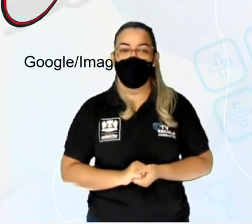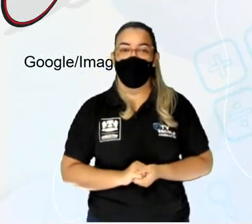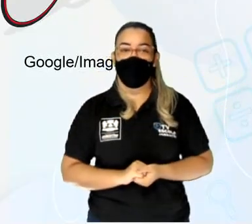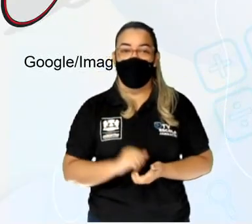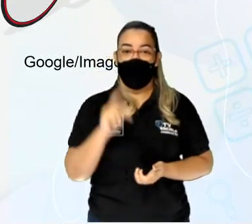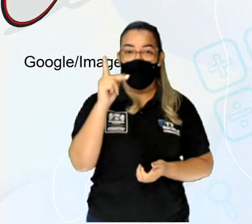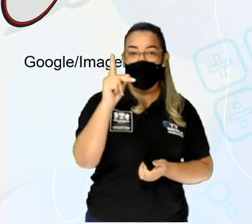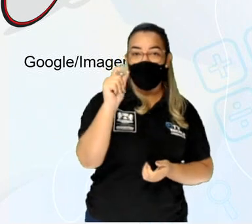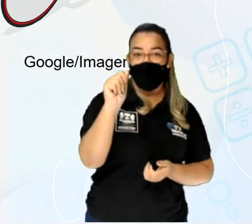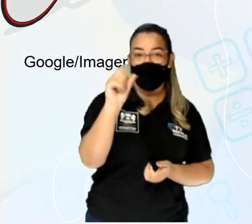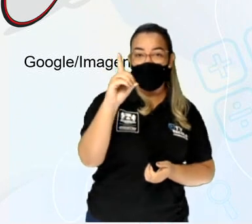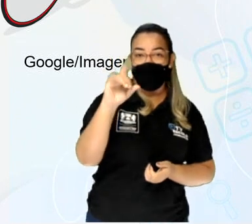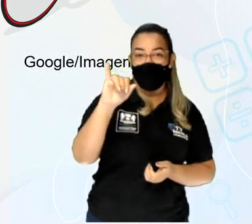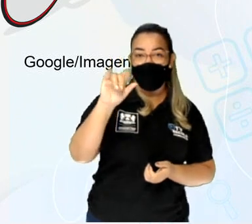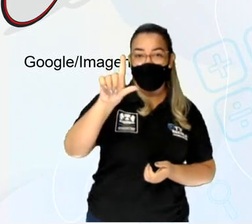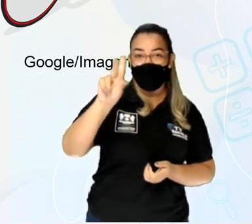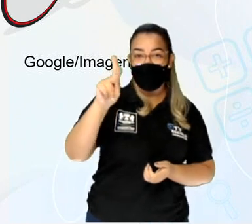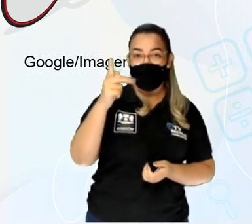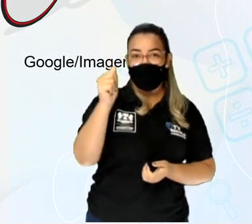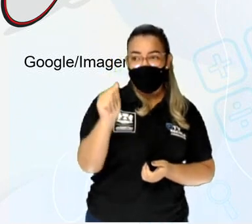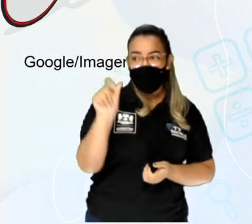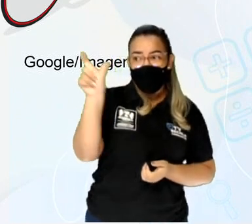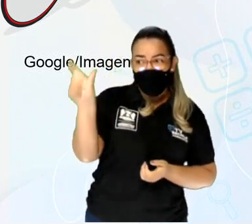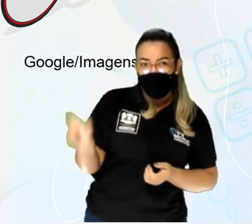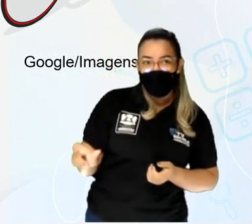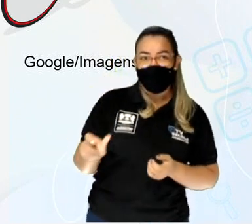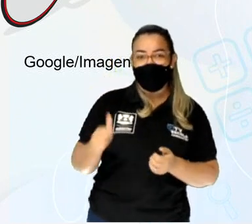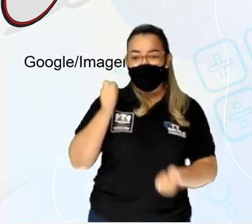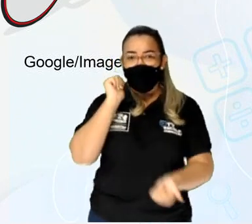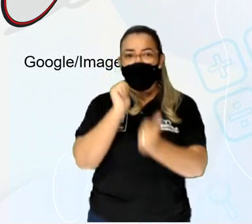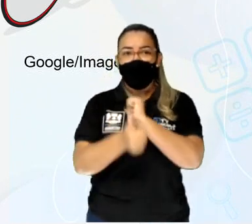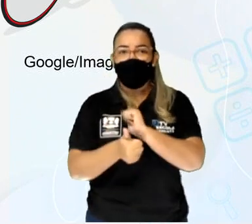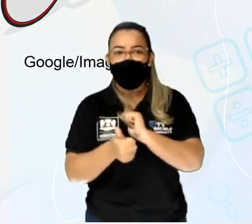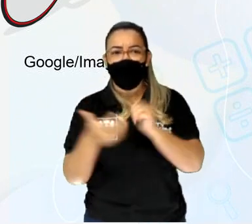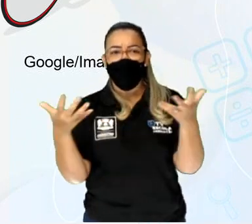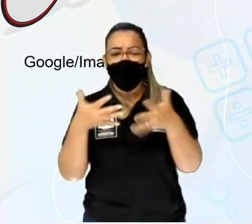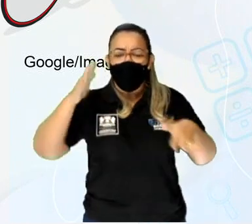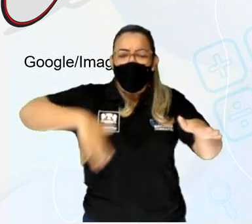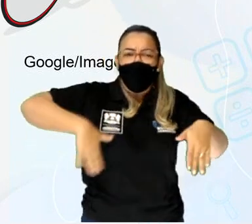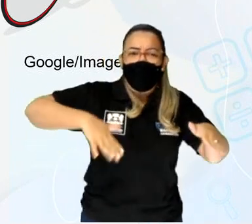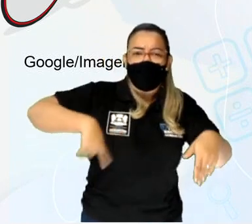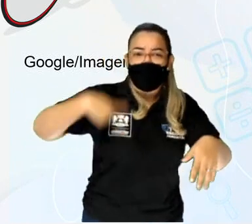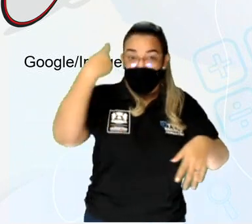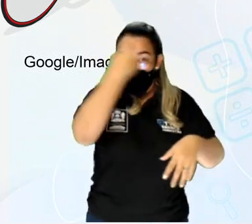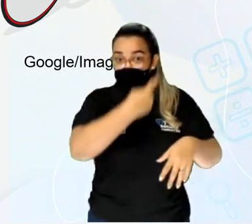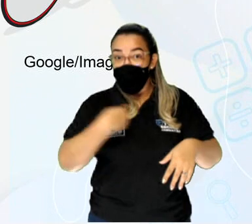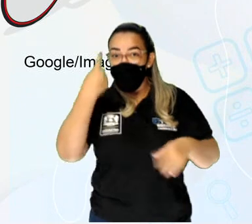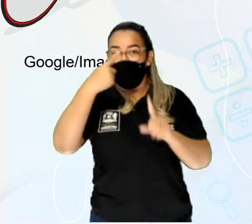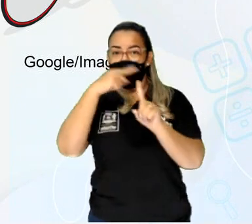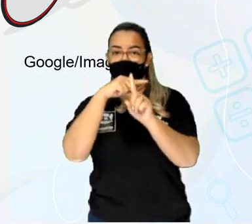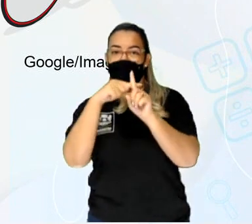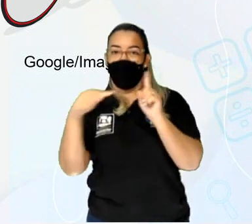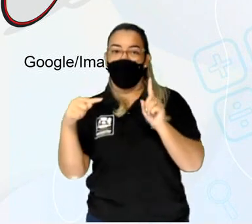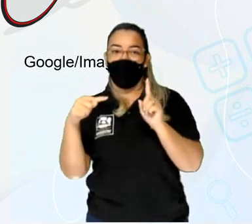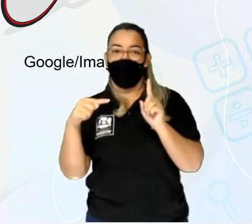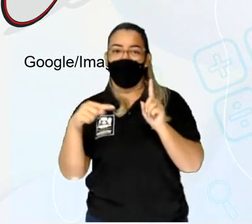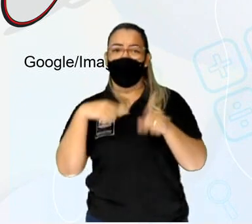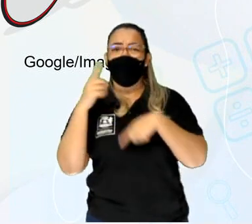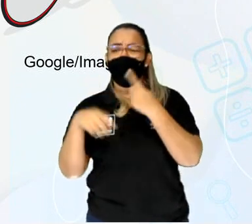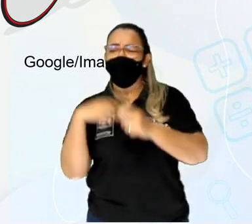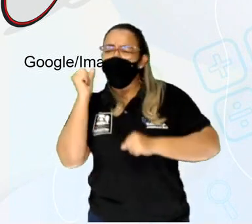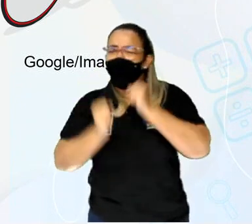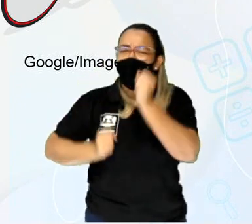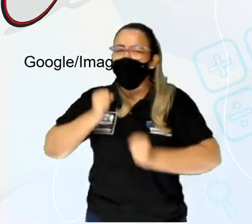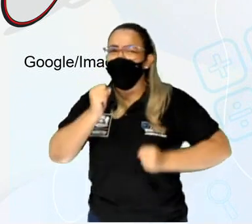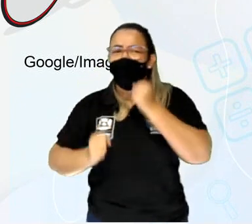Padilha é atleta e hoje, em seu treino, ele nadou 1 hora e meia. Depois, correu por 30